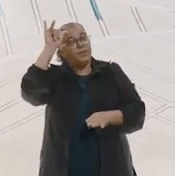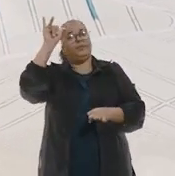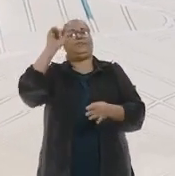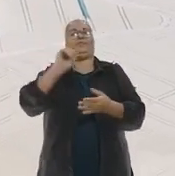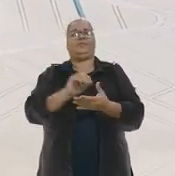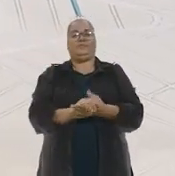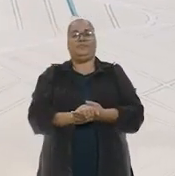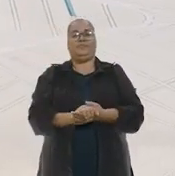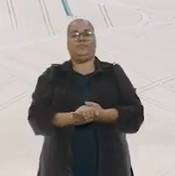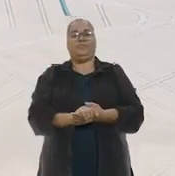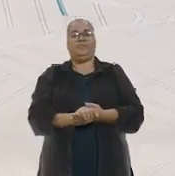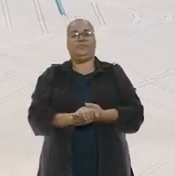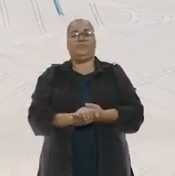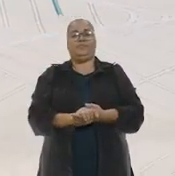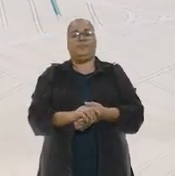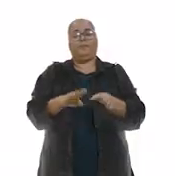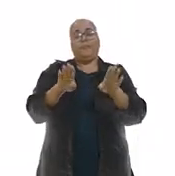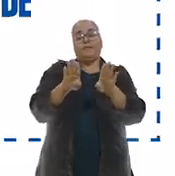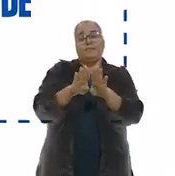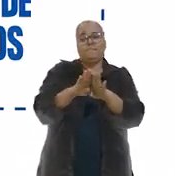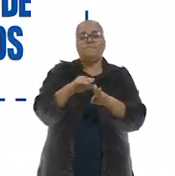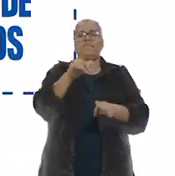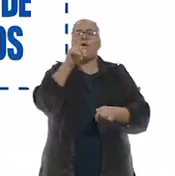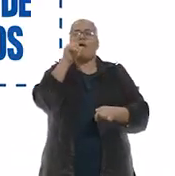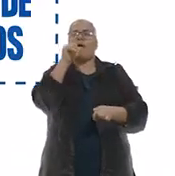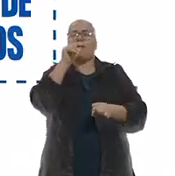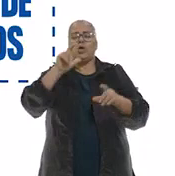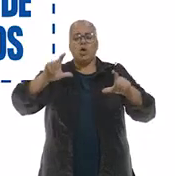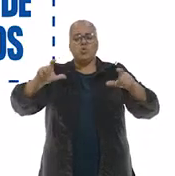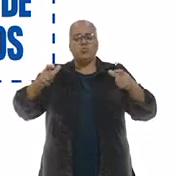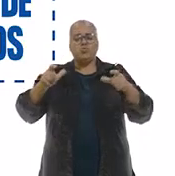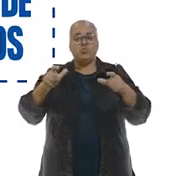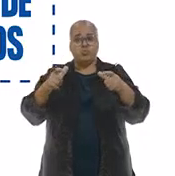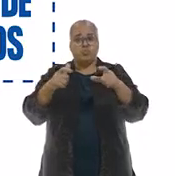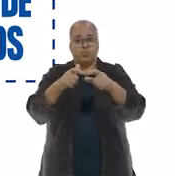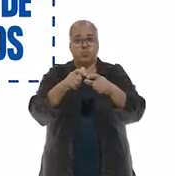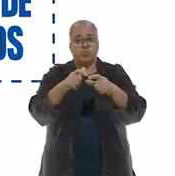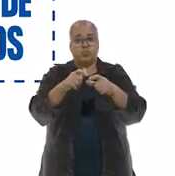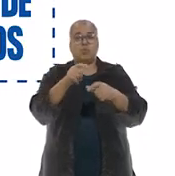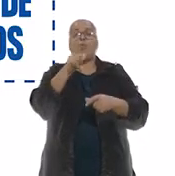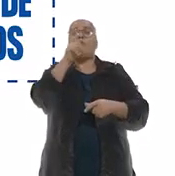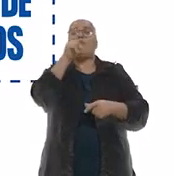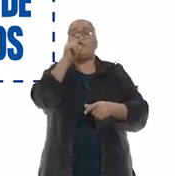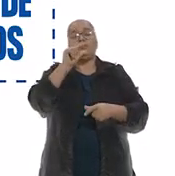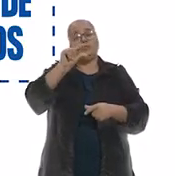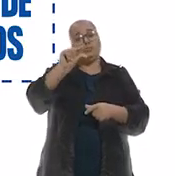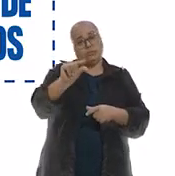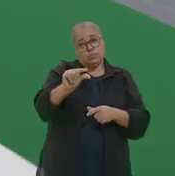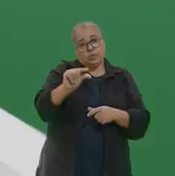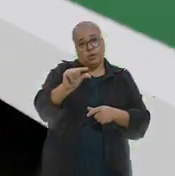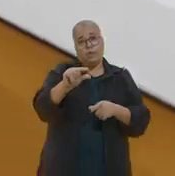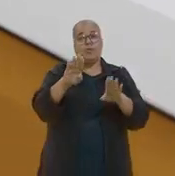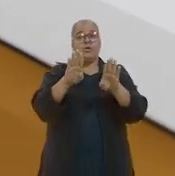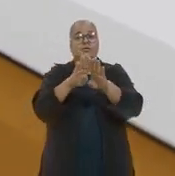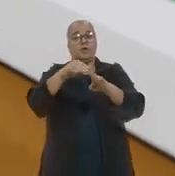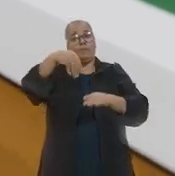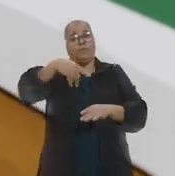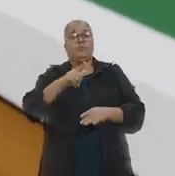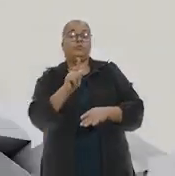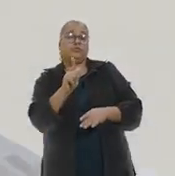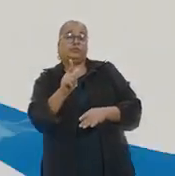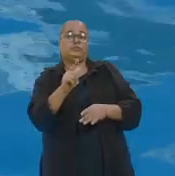Luzia e Camaru. Com isso, será possível reduzir muito o volume de água dos